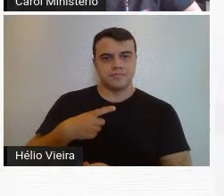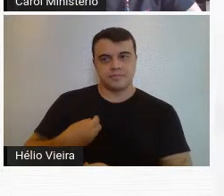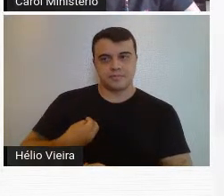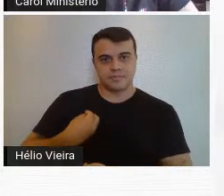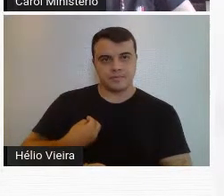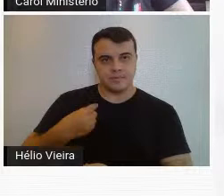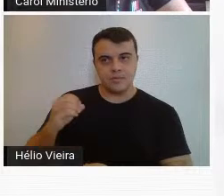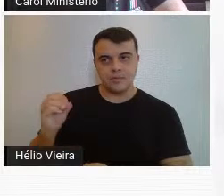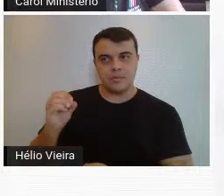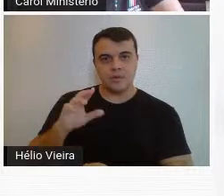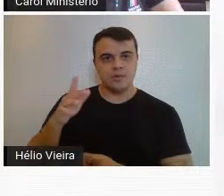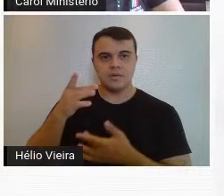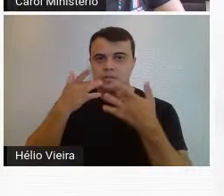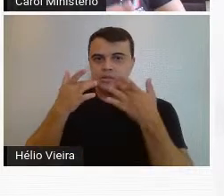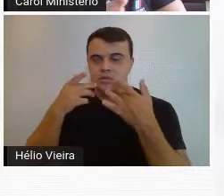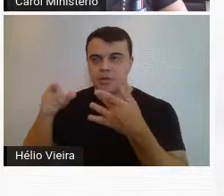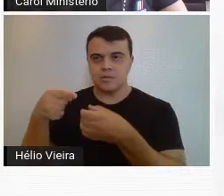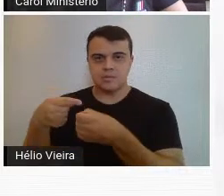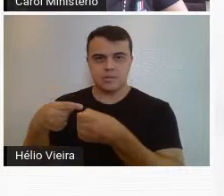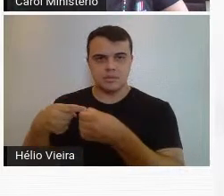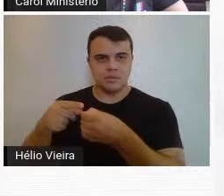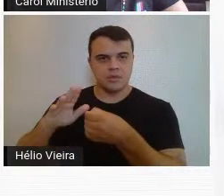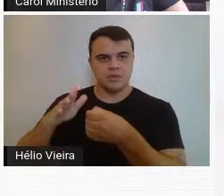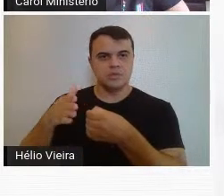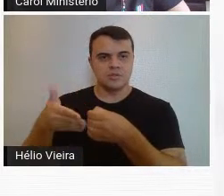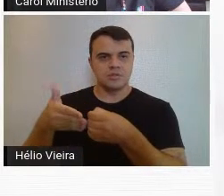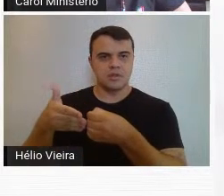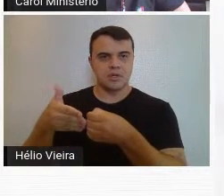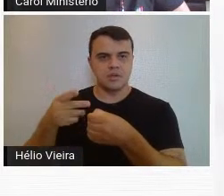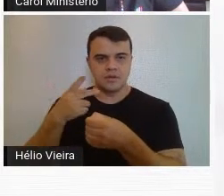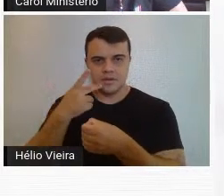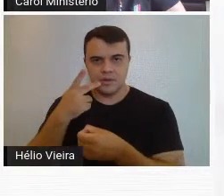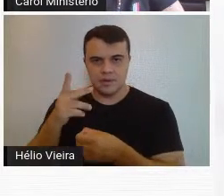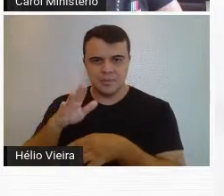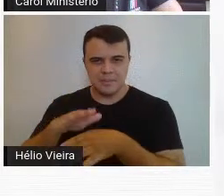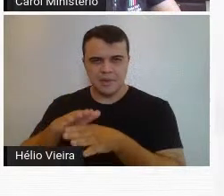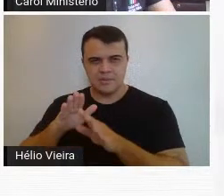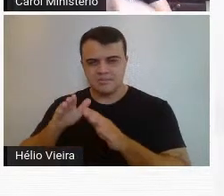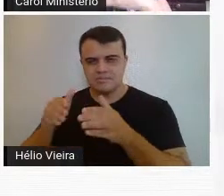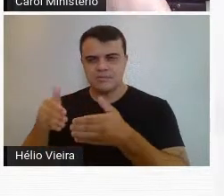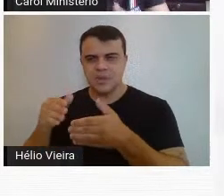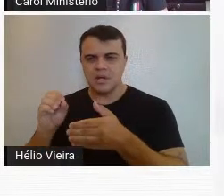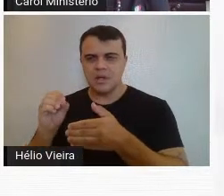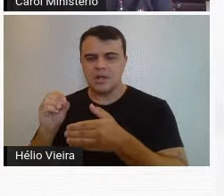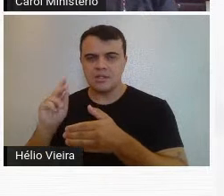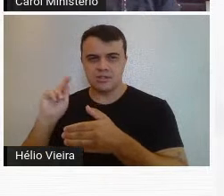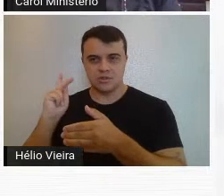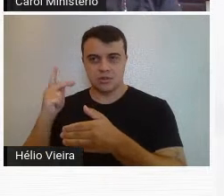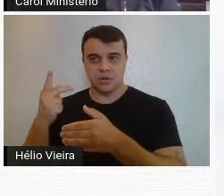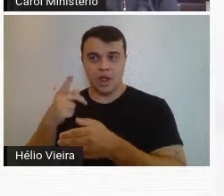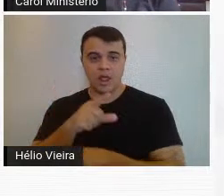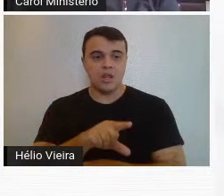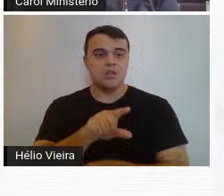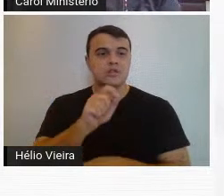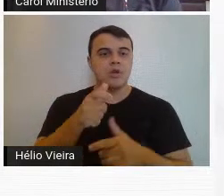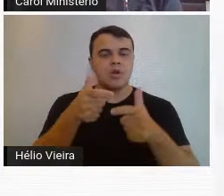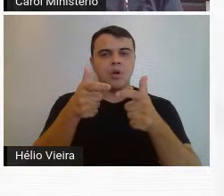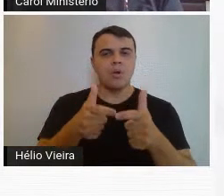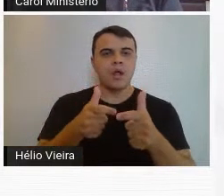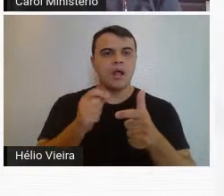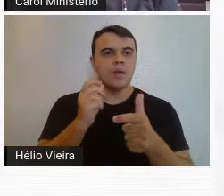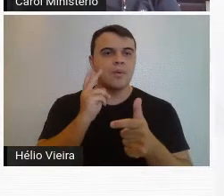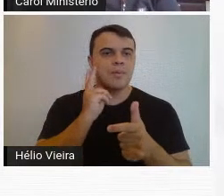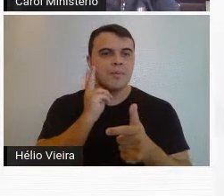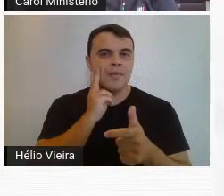também uma exposição no Teatro Municipal, por esse viés mais acadêmico e conservador, eles escolhem um bar,